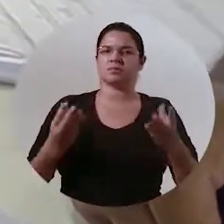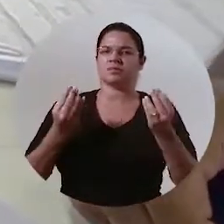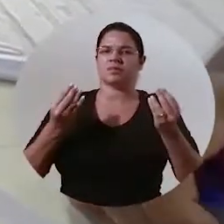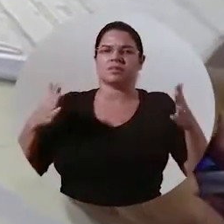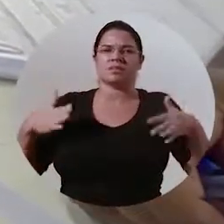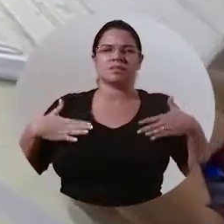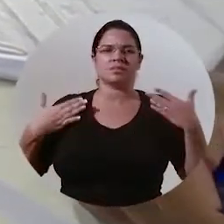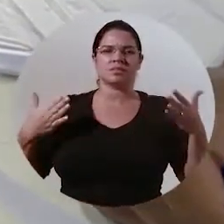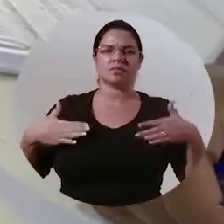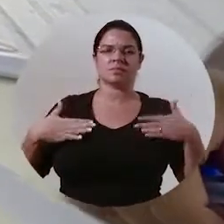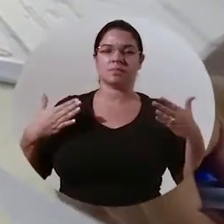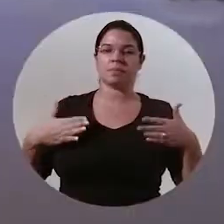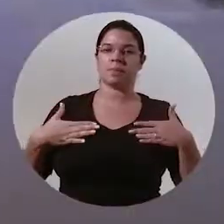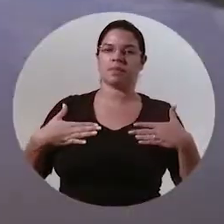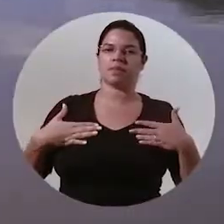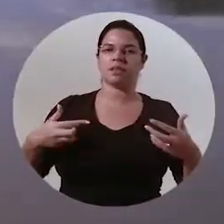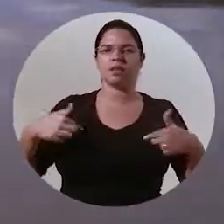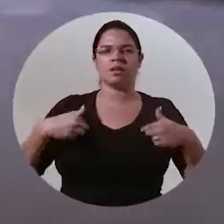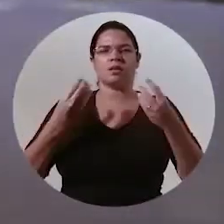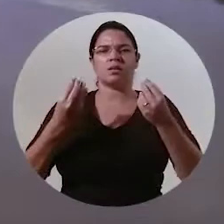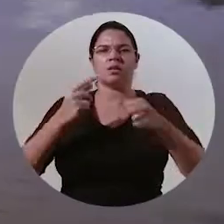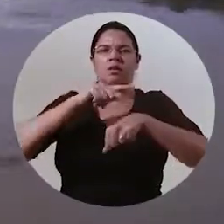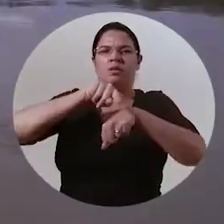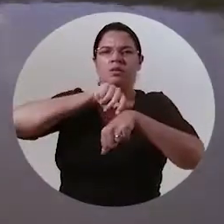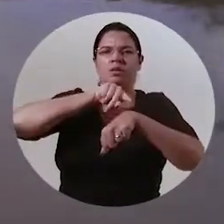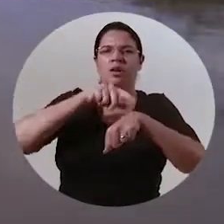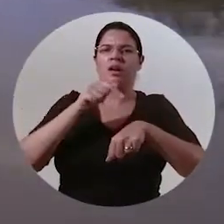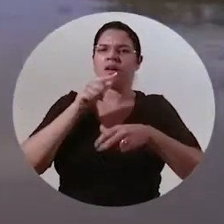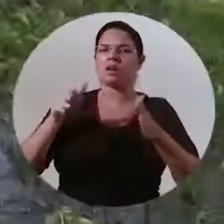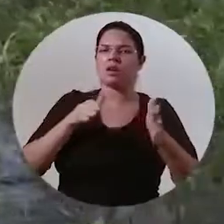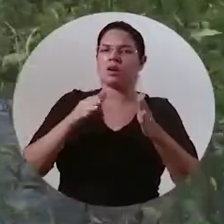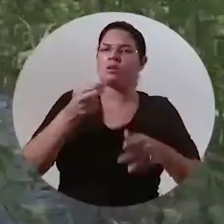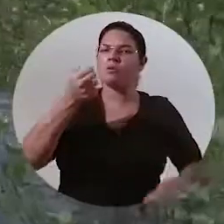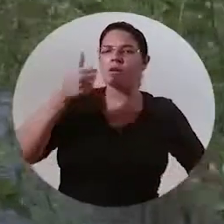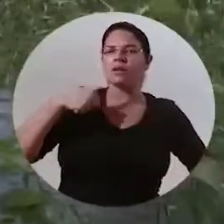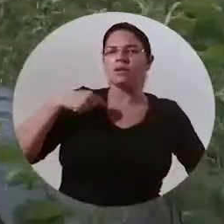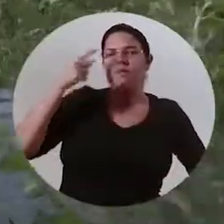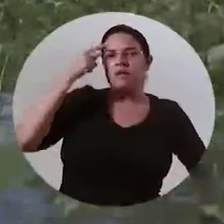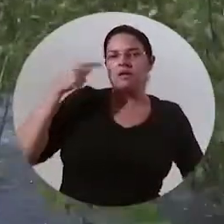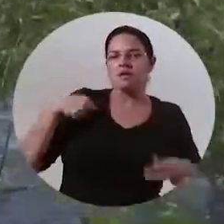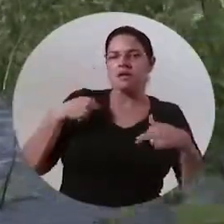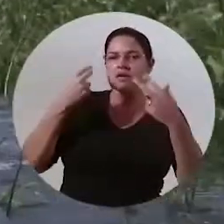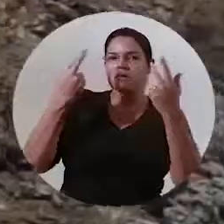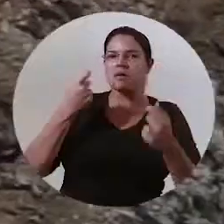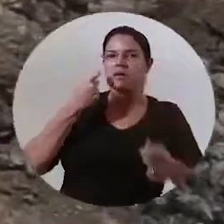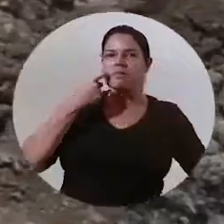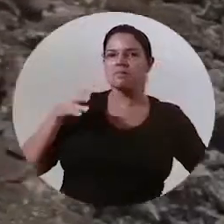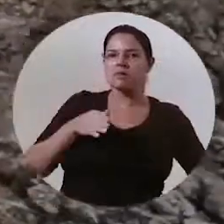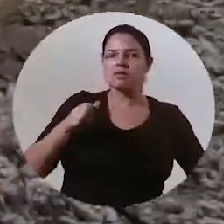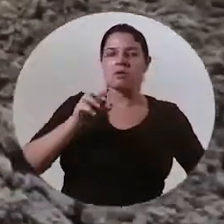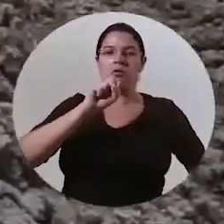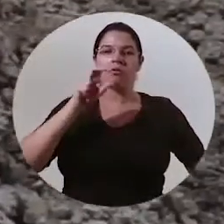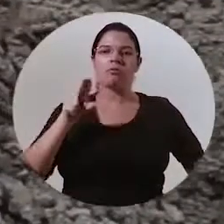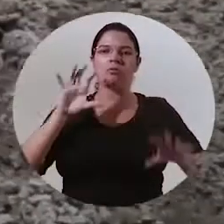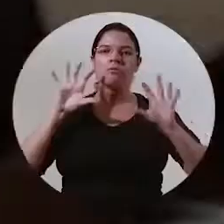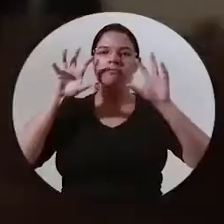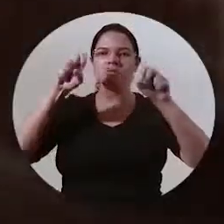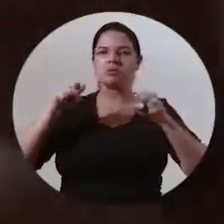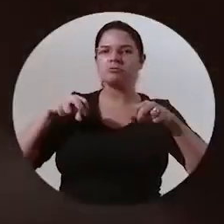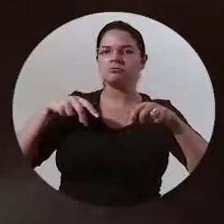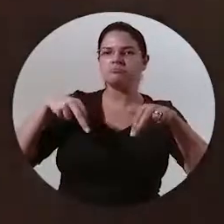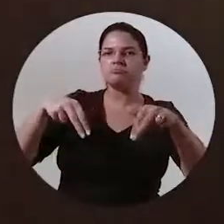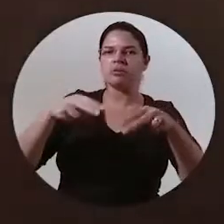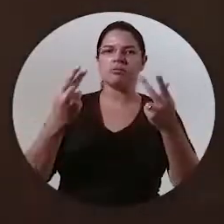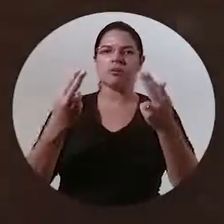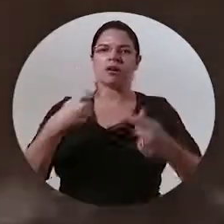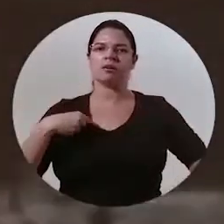De tanta alegria Passei tantas horas no rio que cheguei a pensar que sou peixe ou então bicho terrestre mesmo